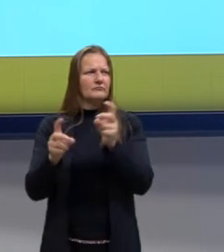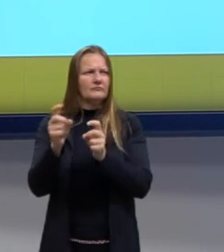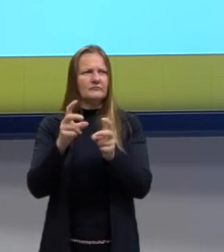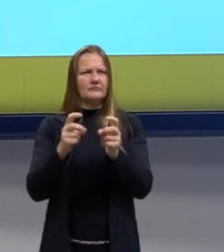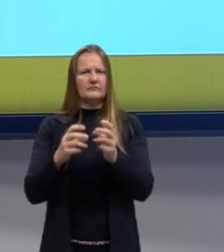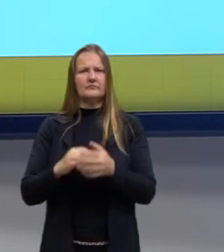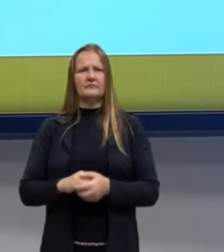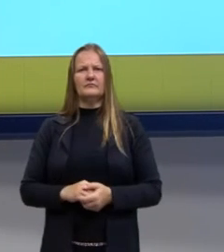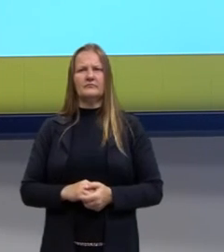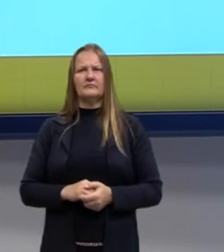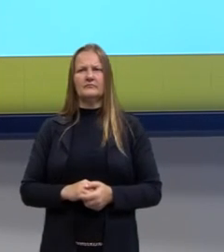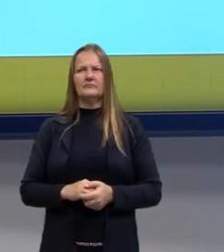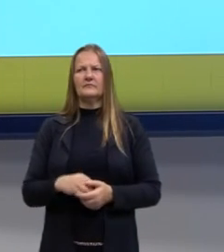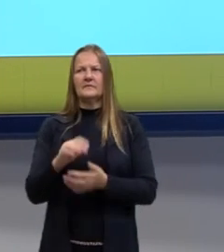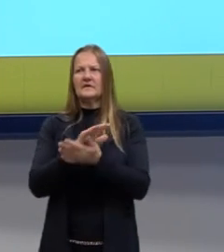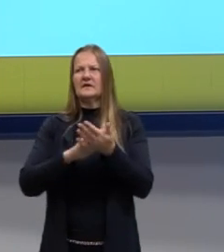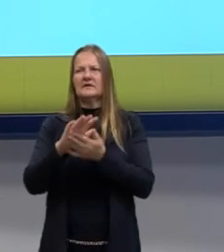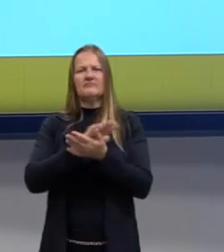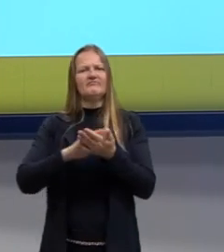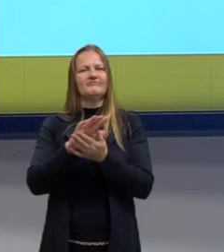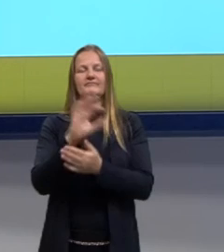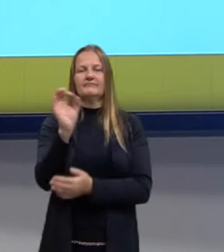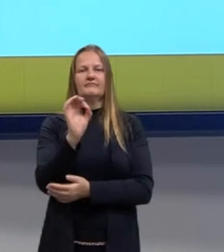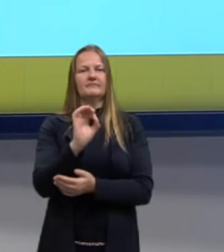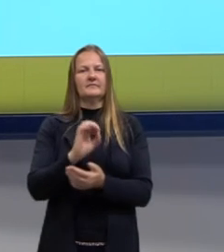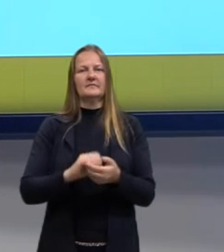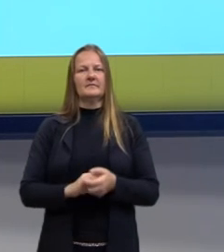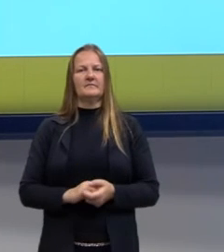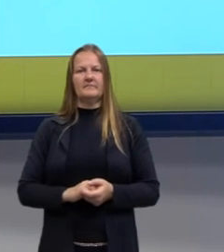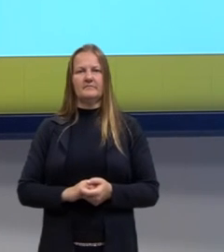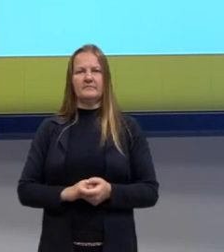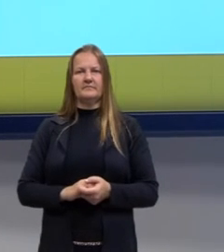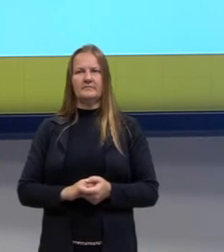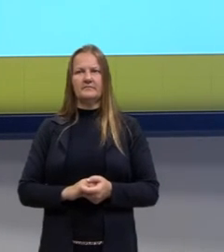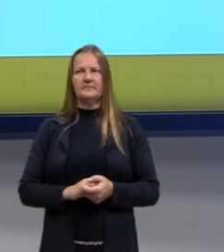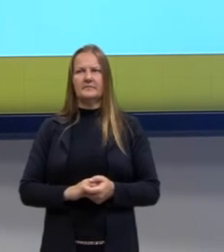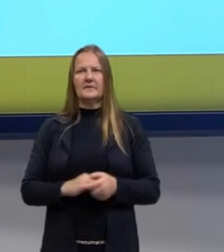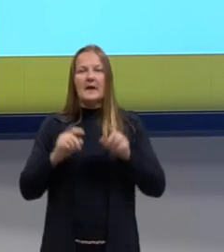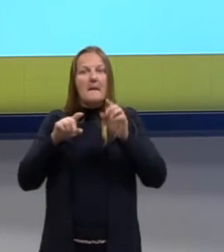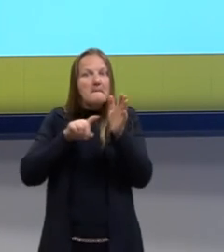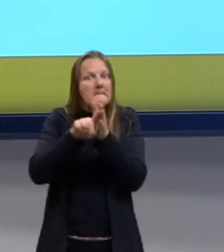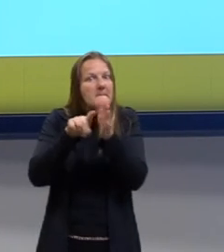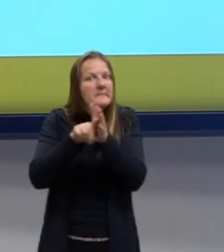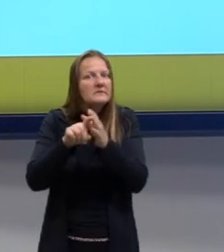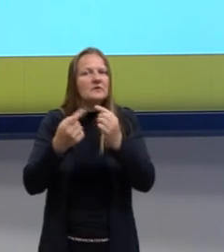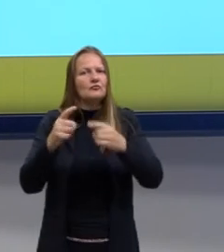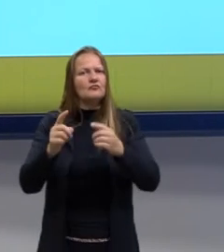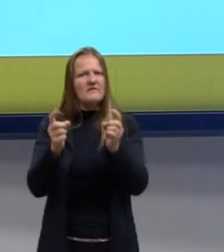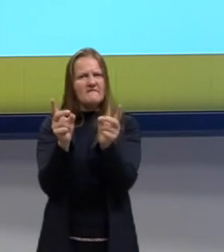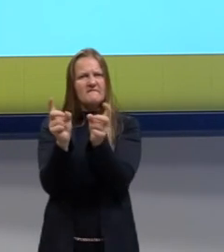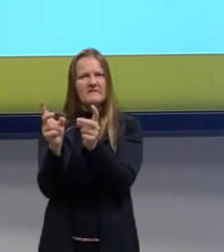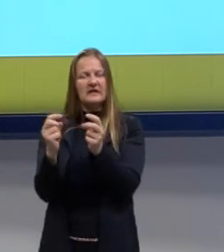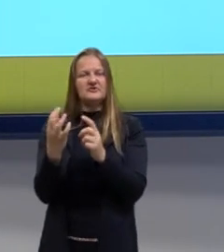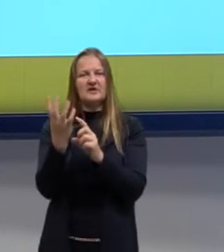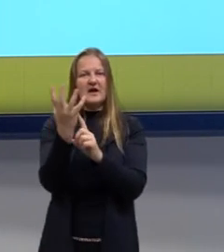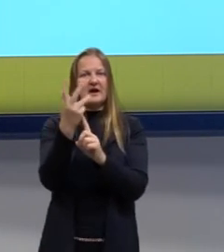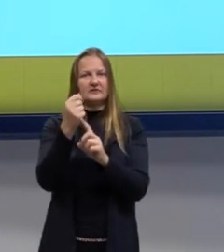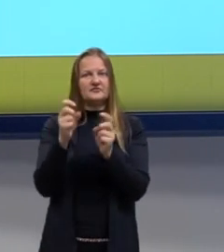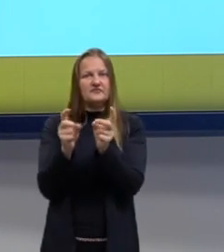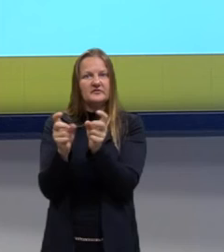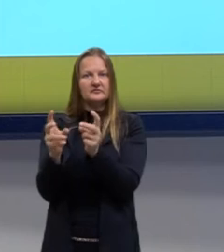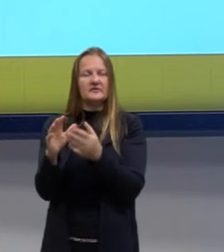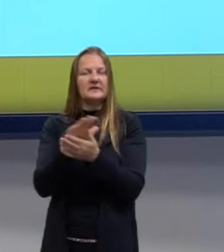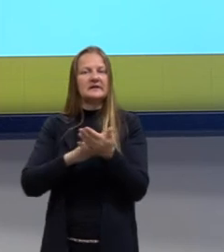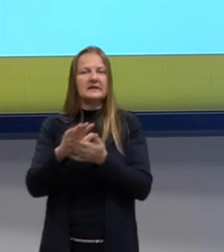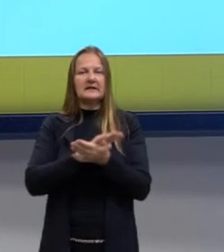galerias? Não, bem pelo contrário, né? Está questionando a comercialização da arte, não tem